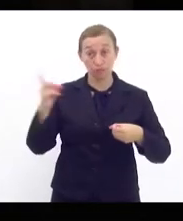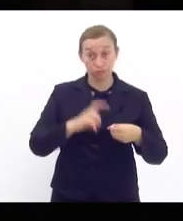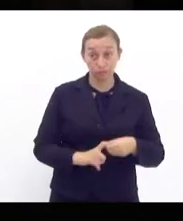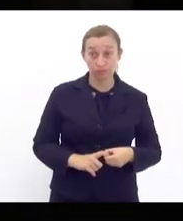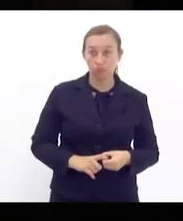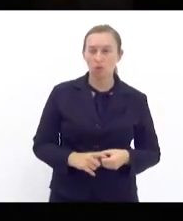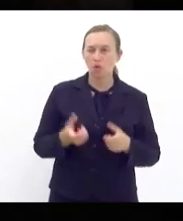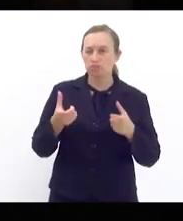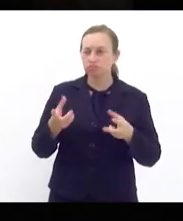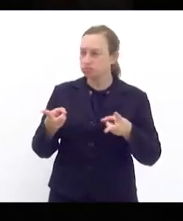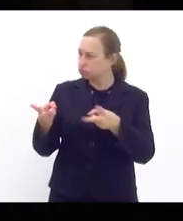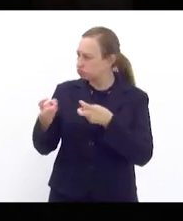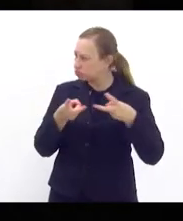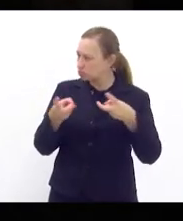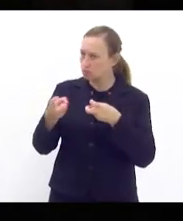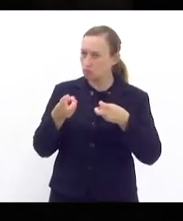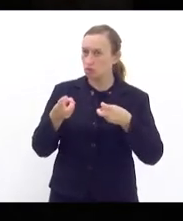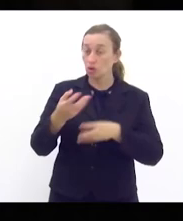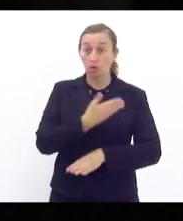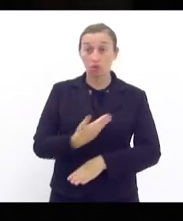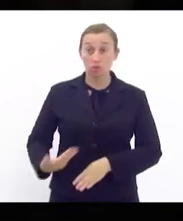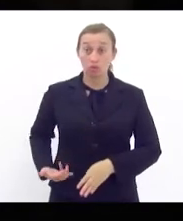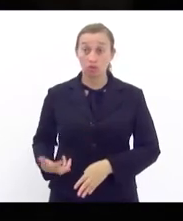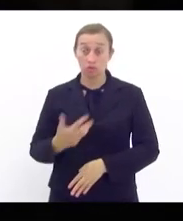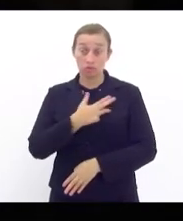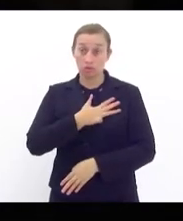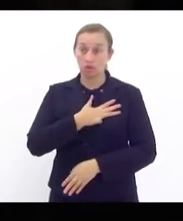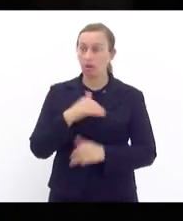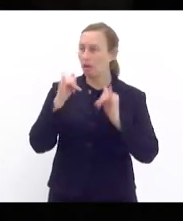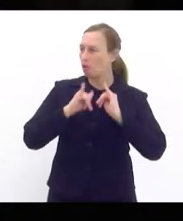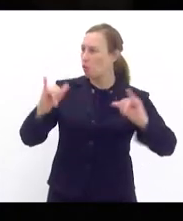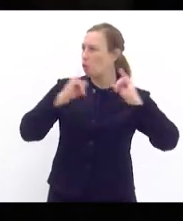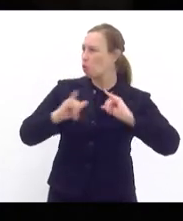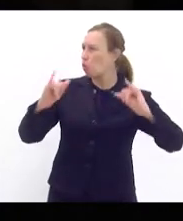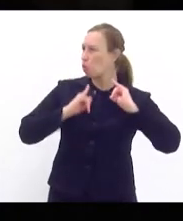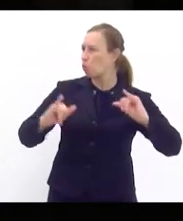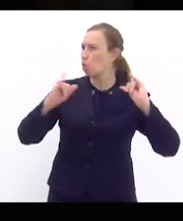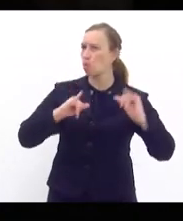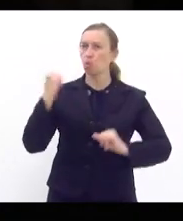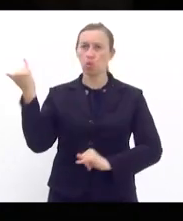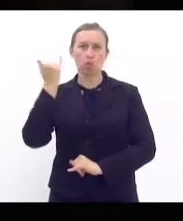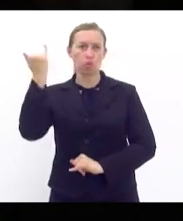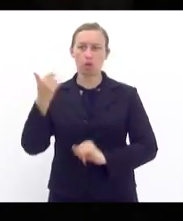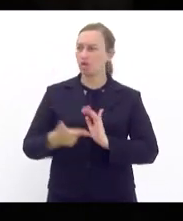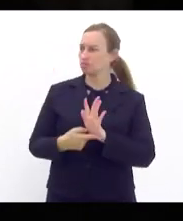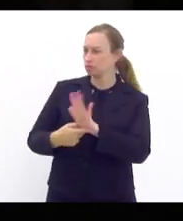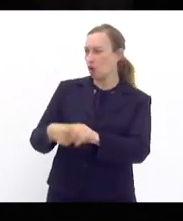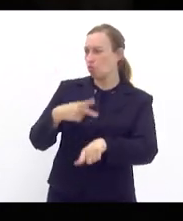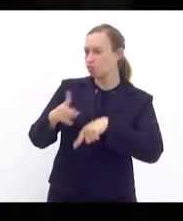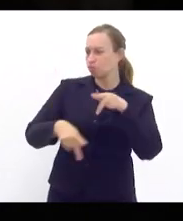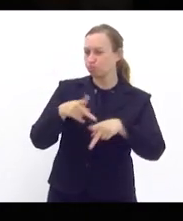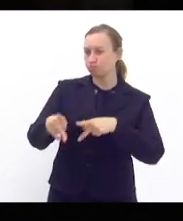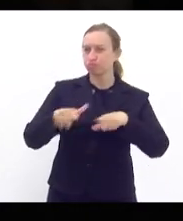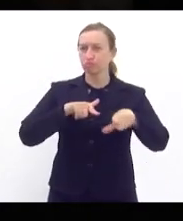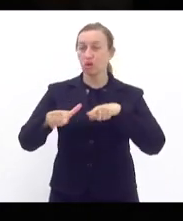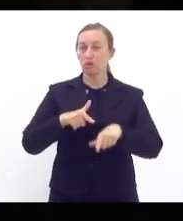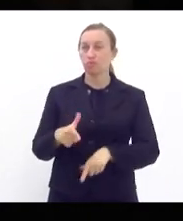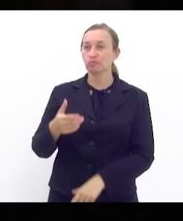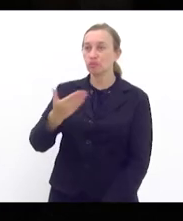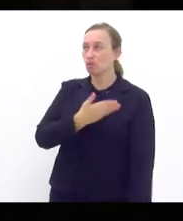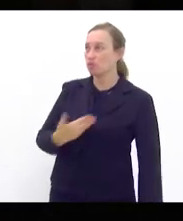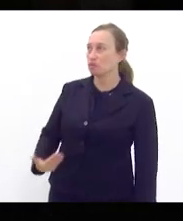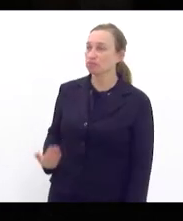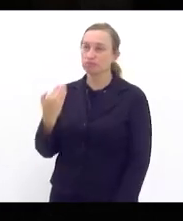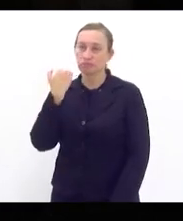repare que enquanto o governo Lula faz anúncios importantes em prol dos trabalhadores o governo Cláudio Castro